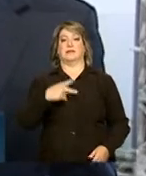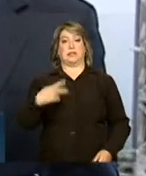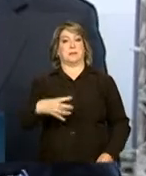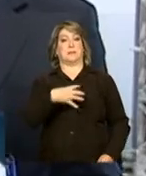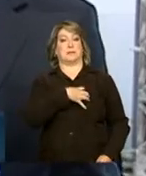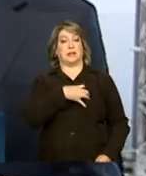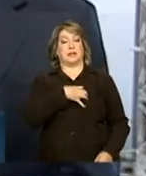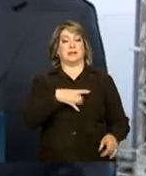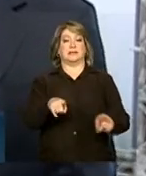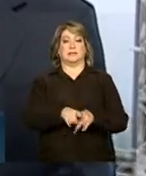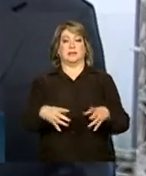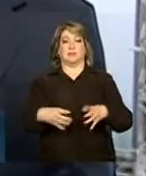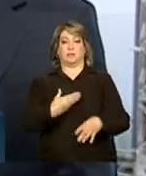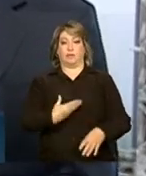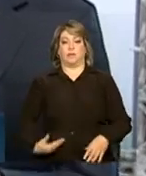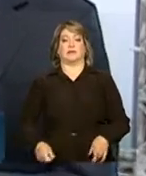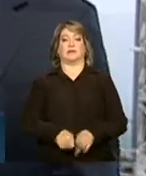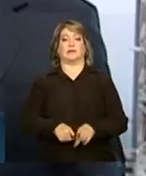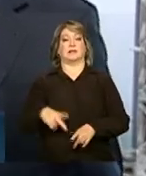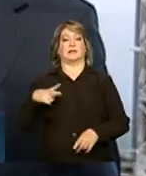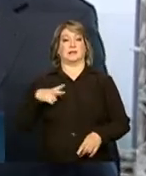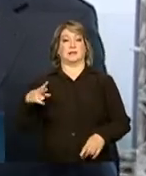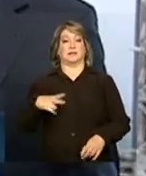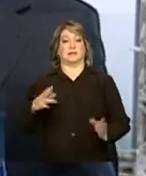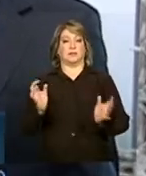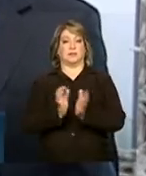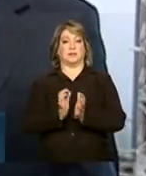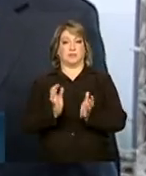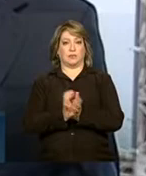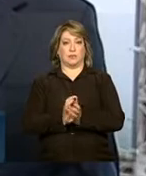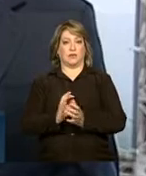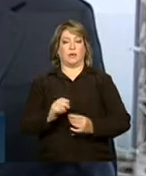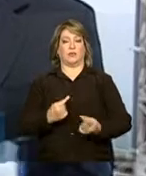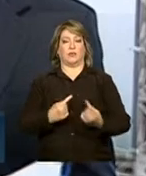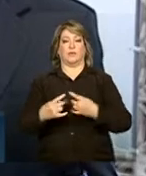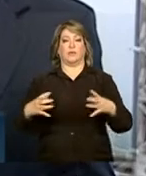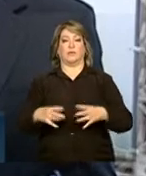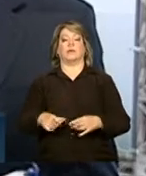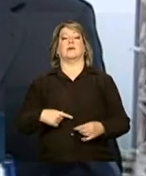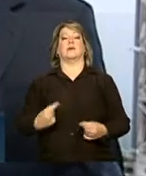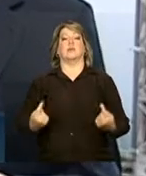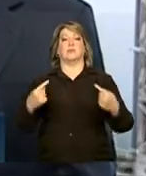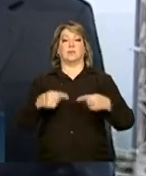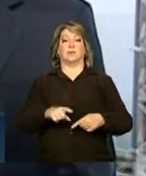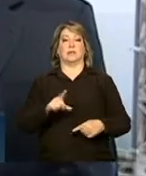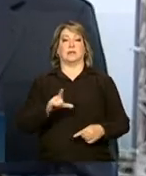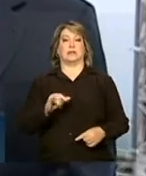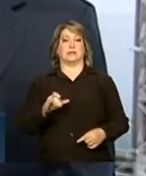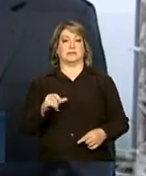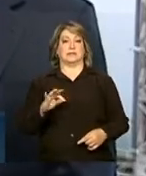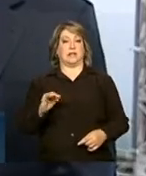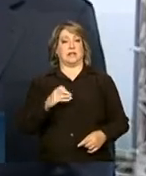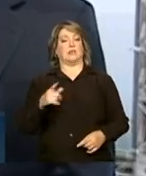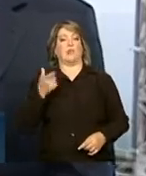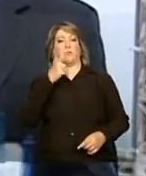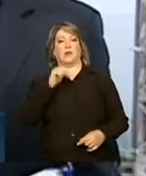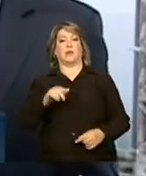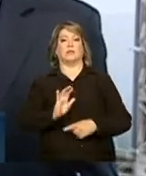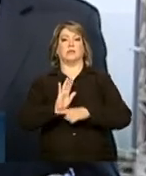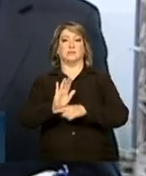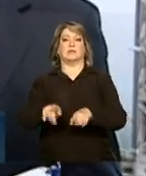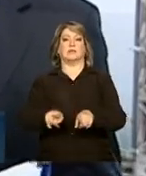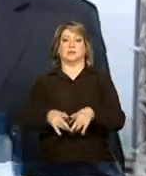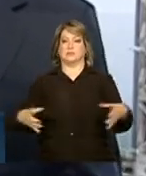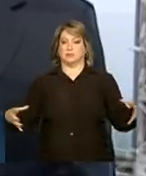da Bahia e da empresa privada, companhia de concessões rodoviárias, que disputou e ganhou a licitação para a